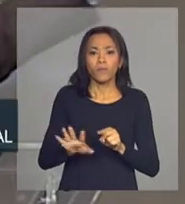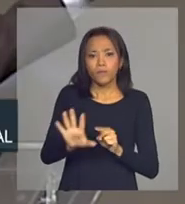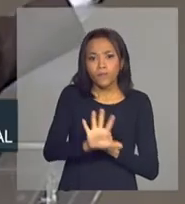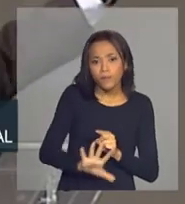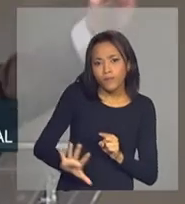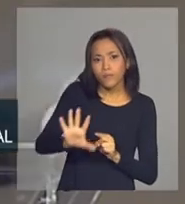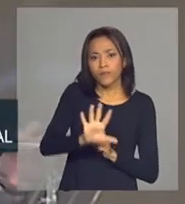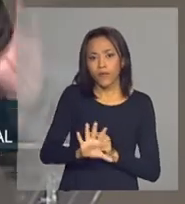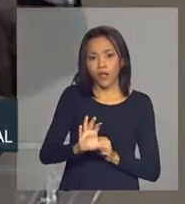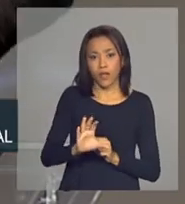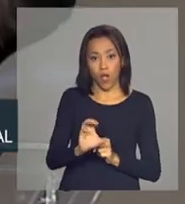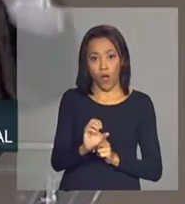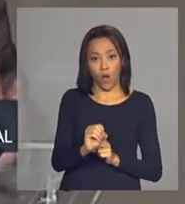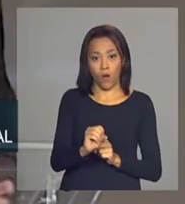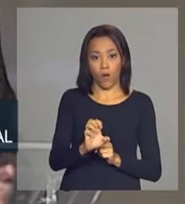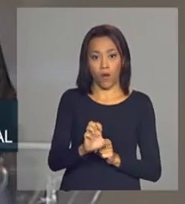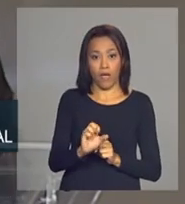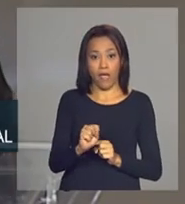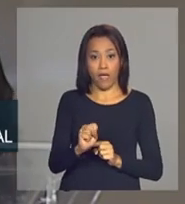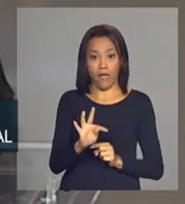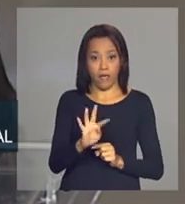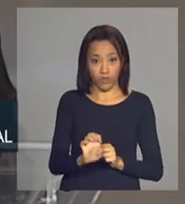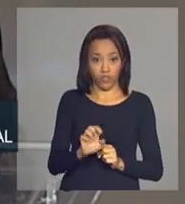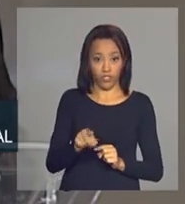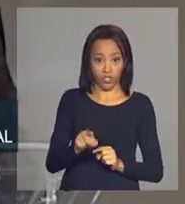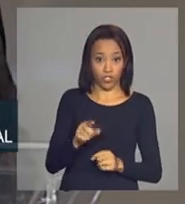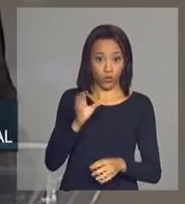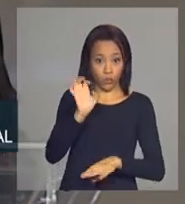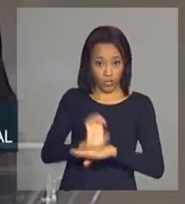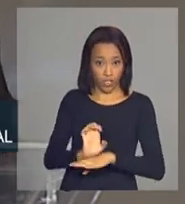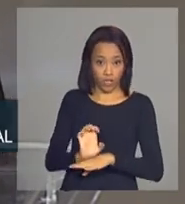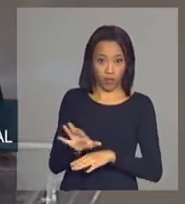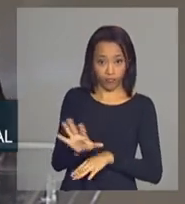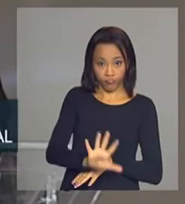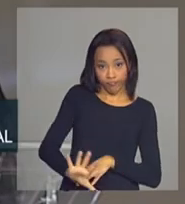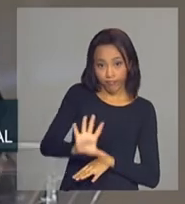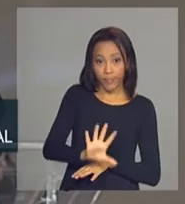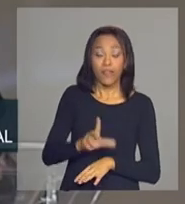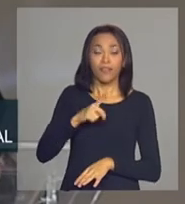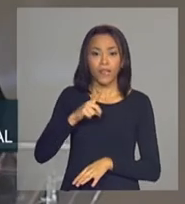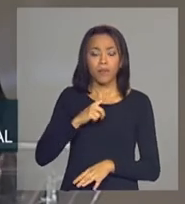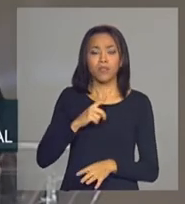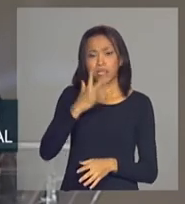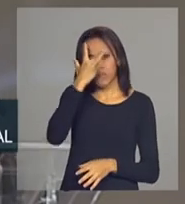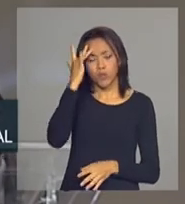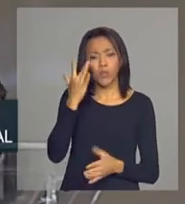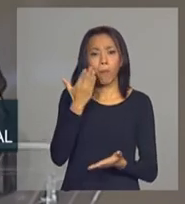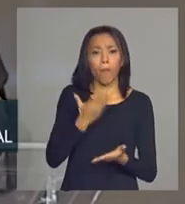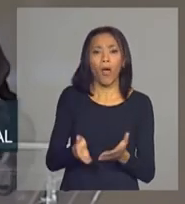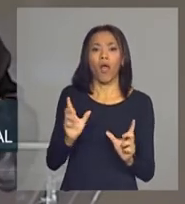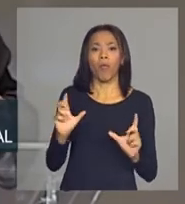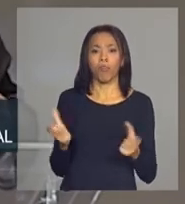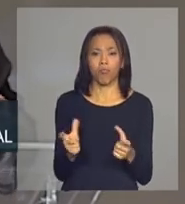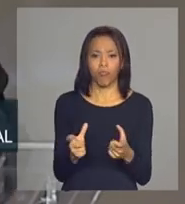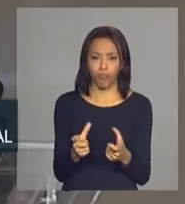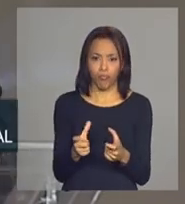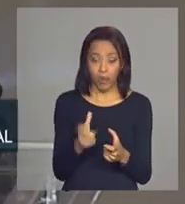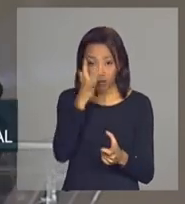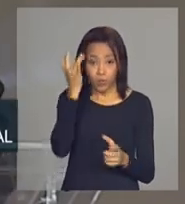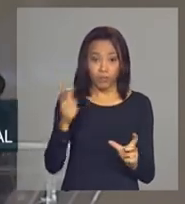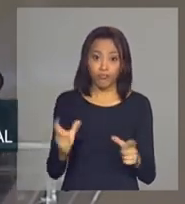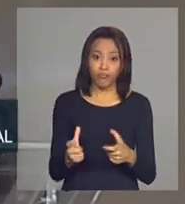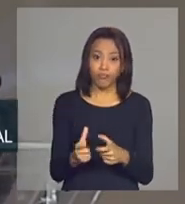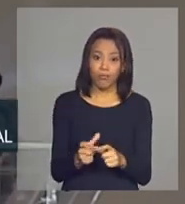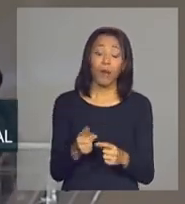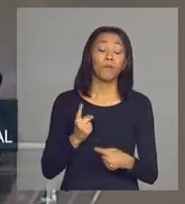mais a oeste daqueles estados, nós temos uma grande perda de população, ou um crescimento, mesmo nas regiões